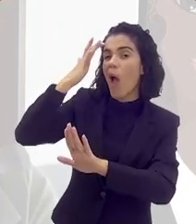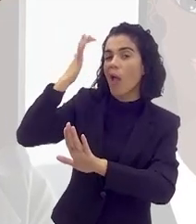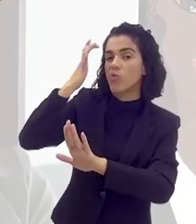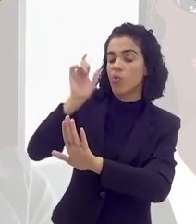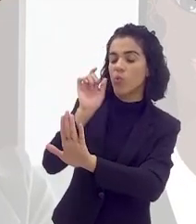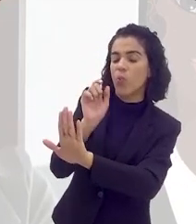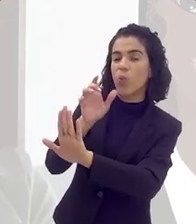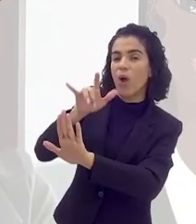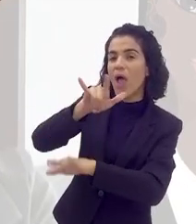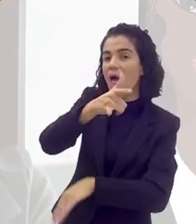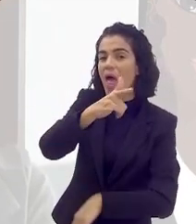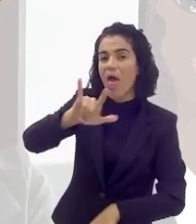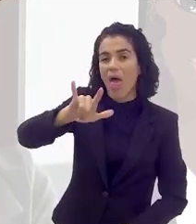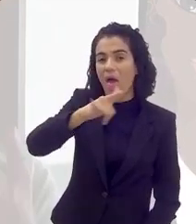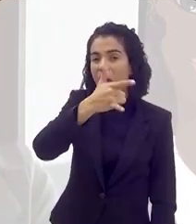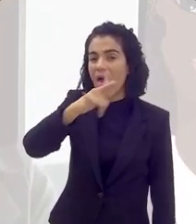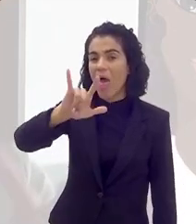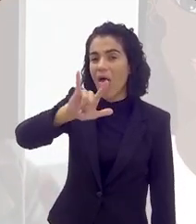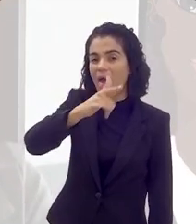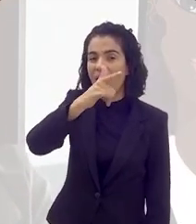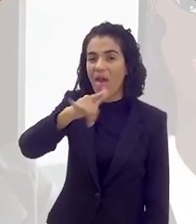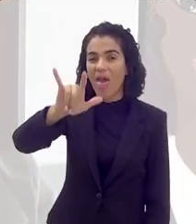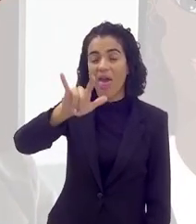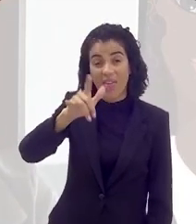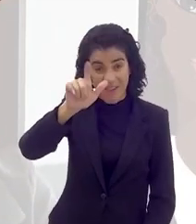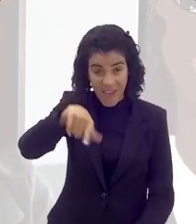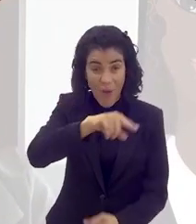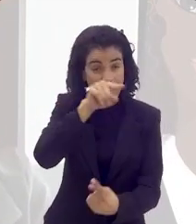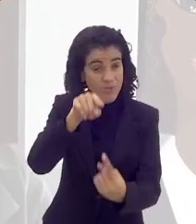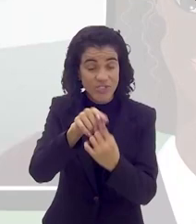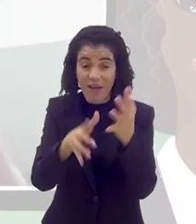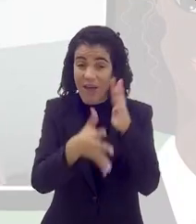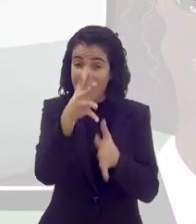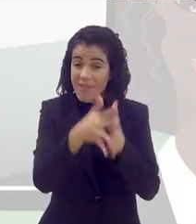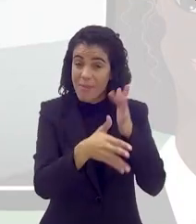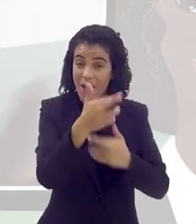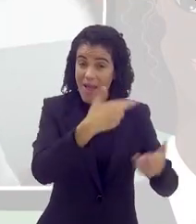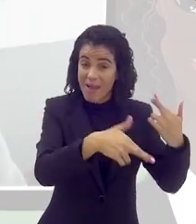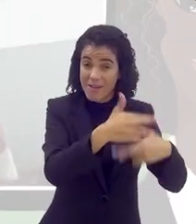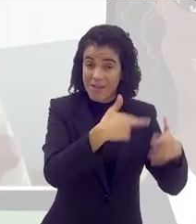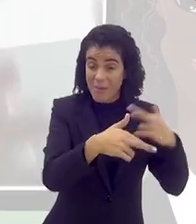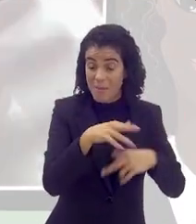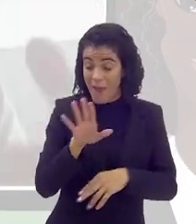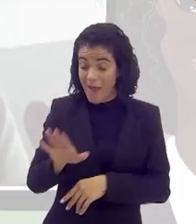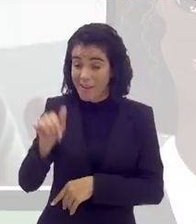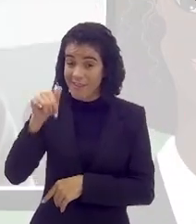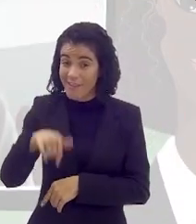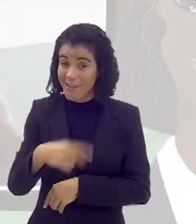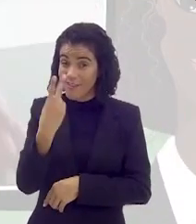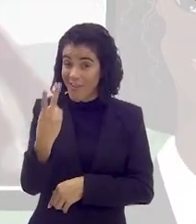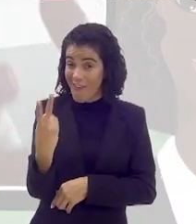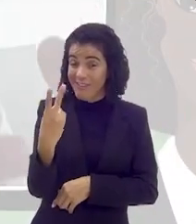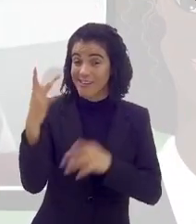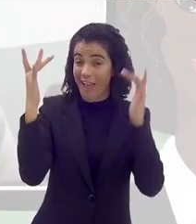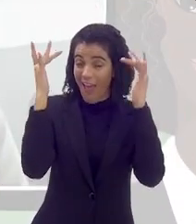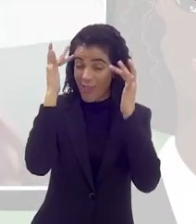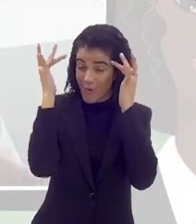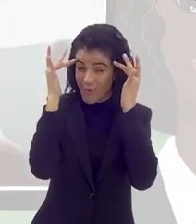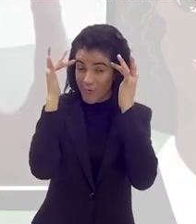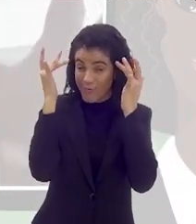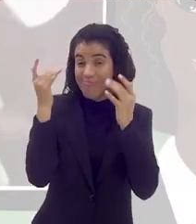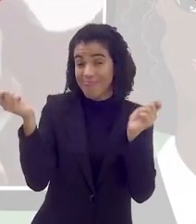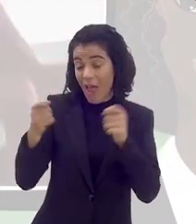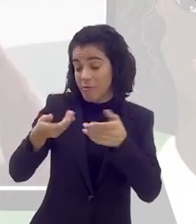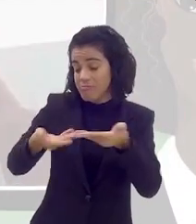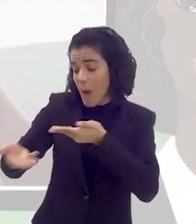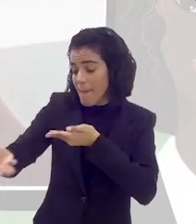adulto que está muito machucado, que quer sim atrapalhar essa relação. Mas, como do lado de cá tem dois adultos que podem conversar